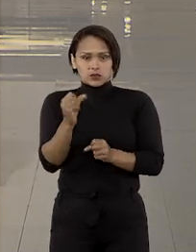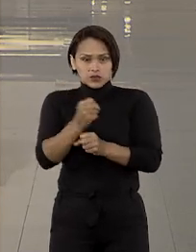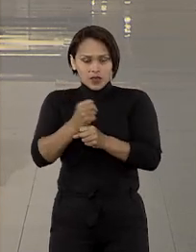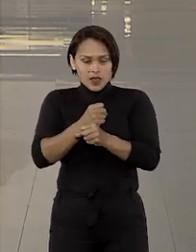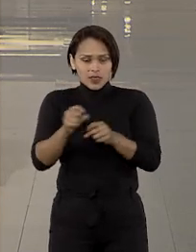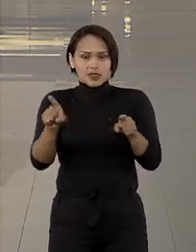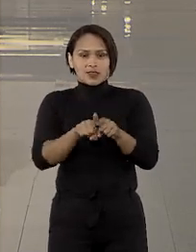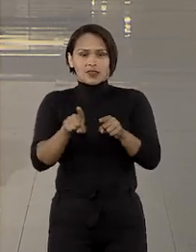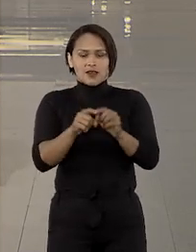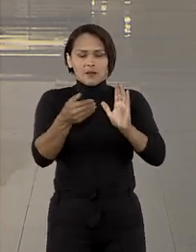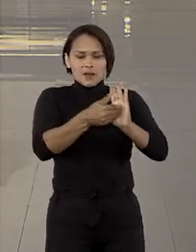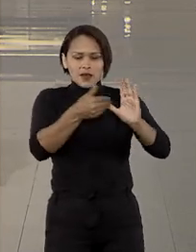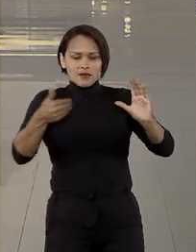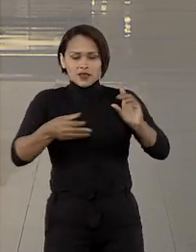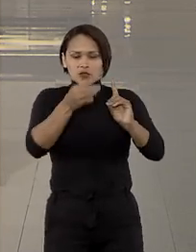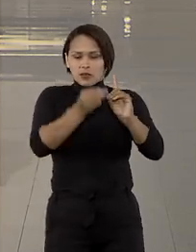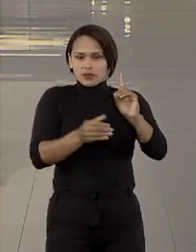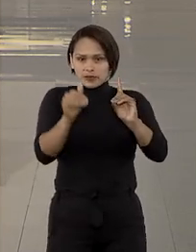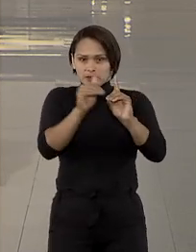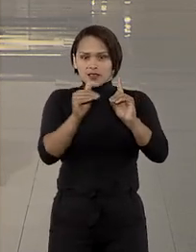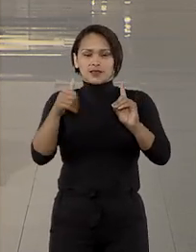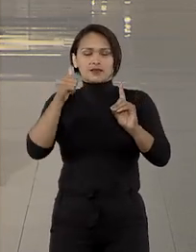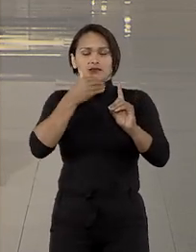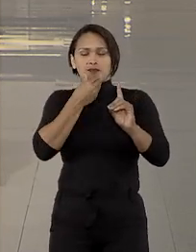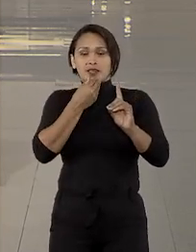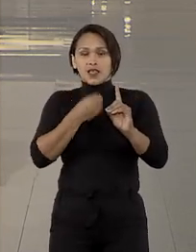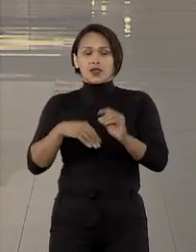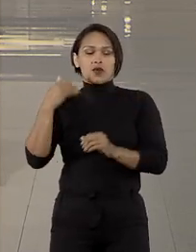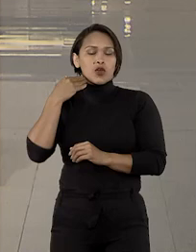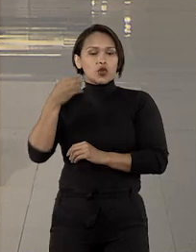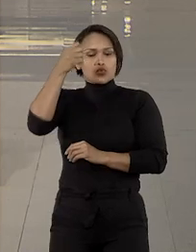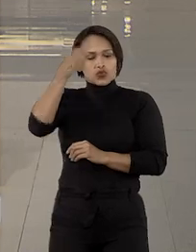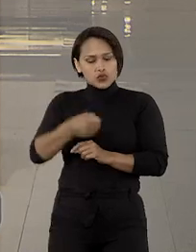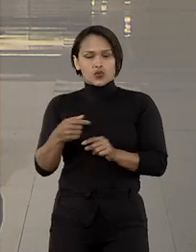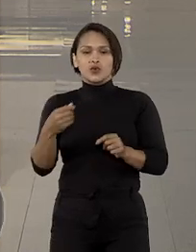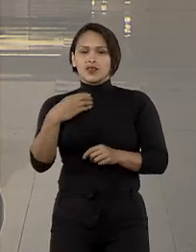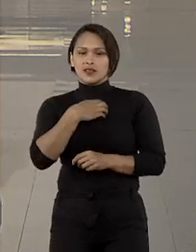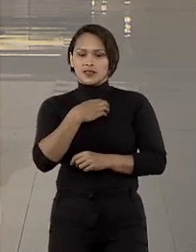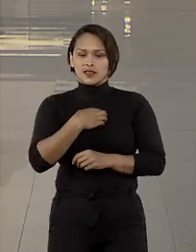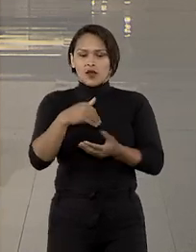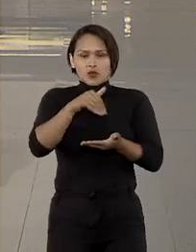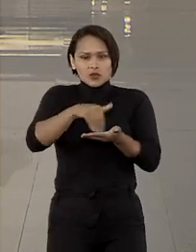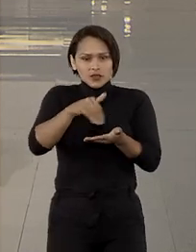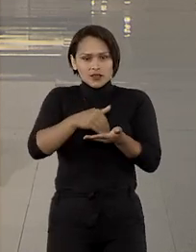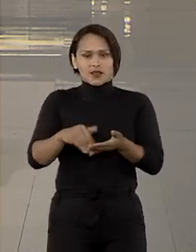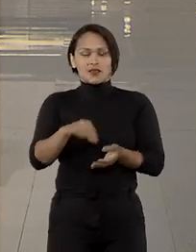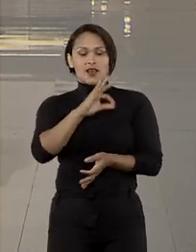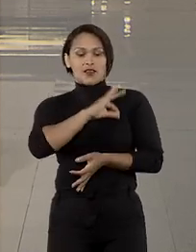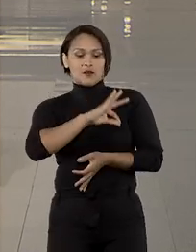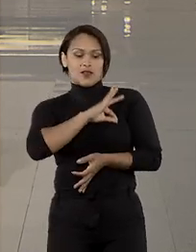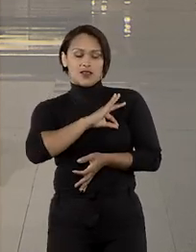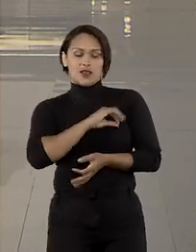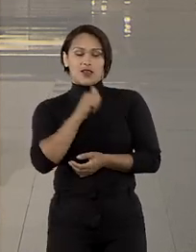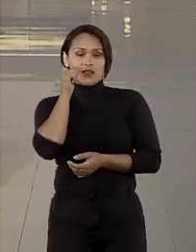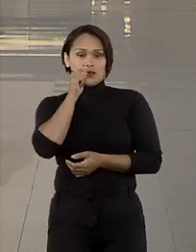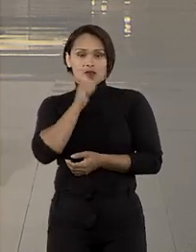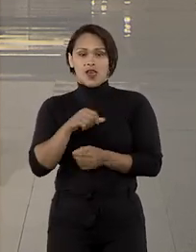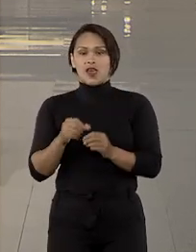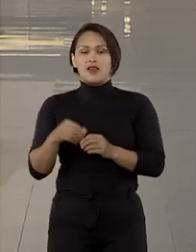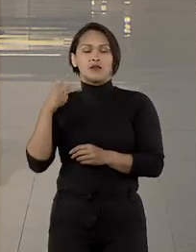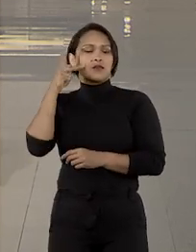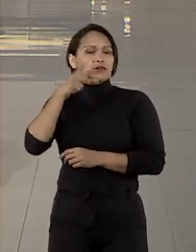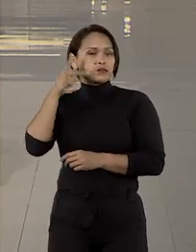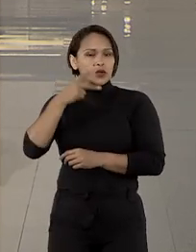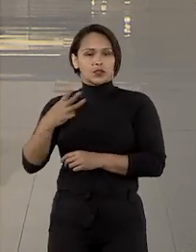mesmo período um desembargador e um juiz do Tribunal baiano, um secretário estadual, uma delegada da Polícia Civil e uma